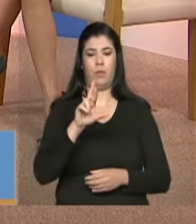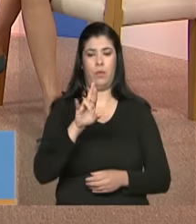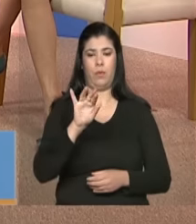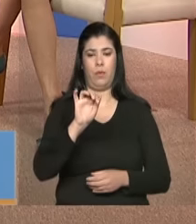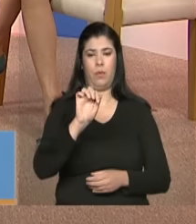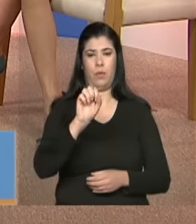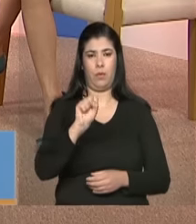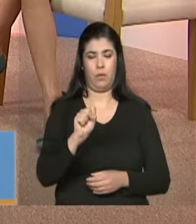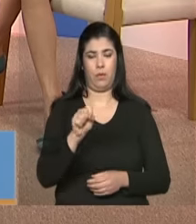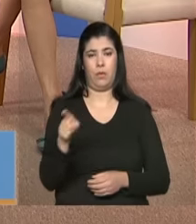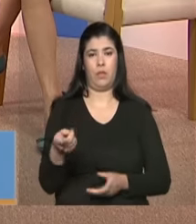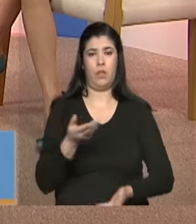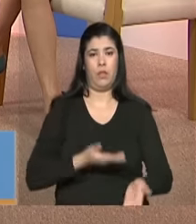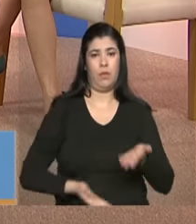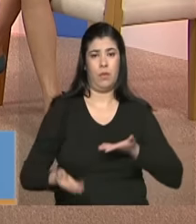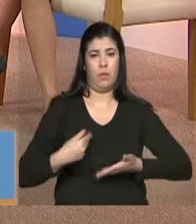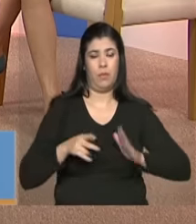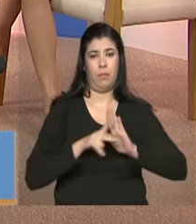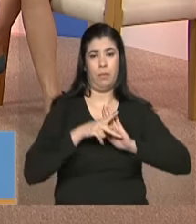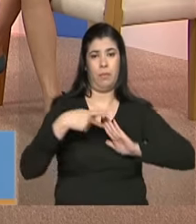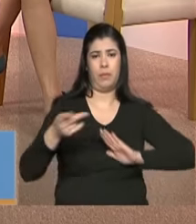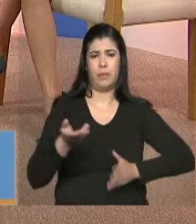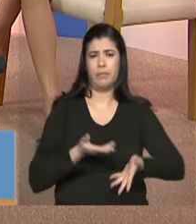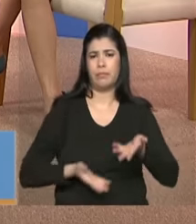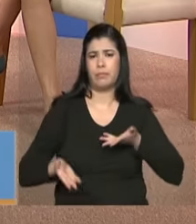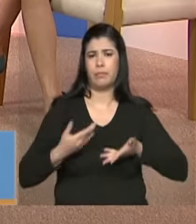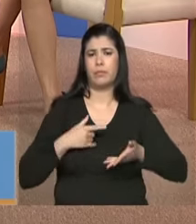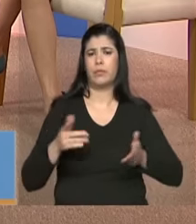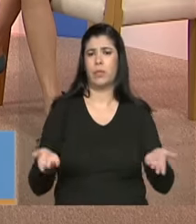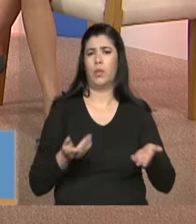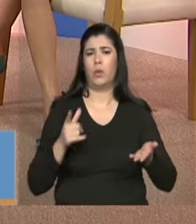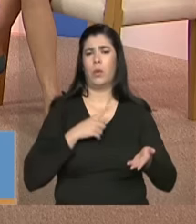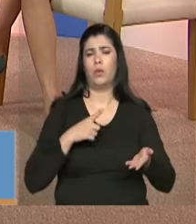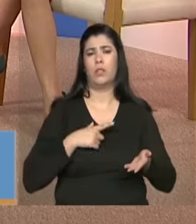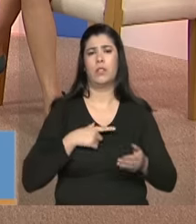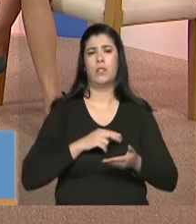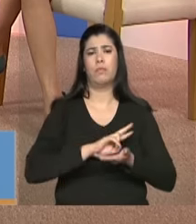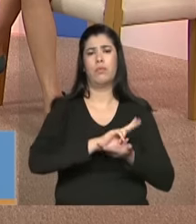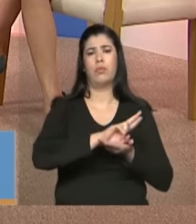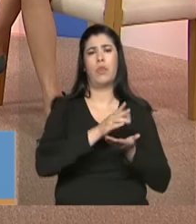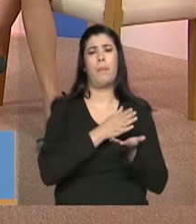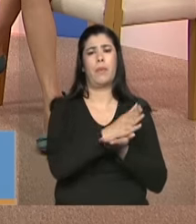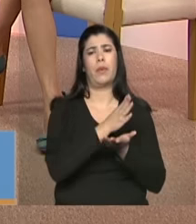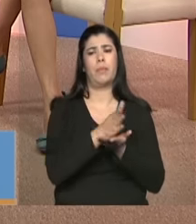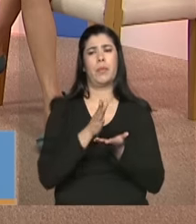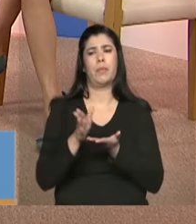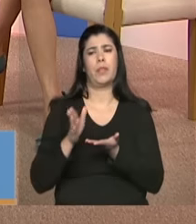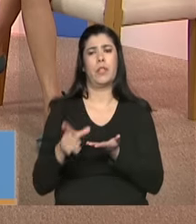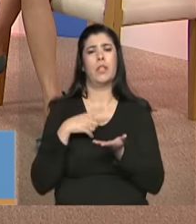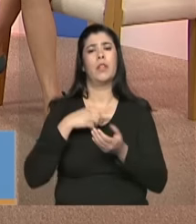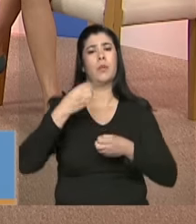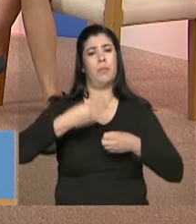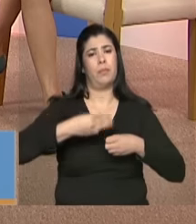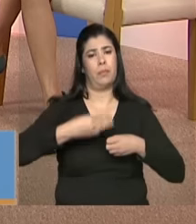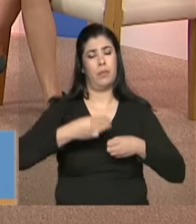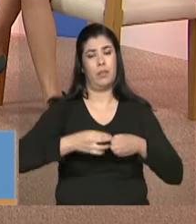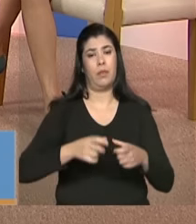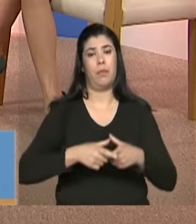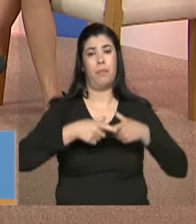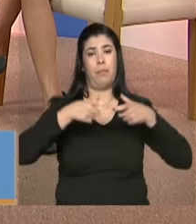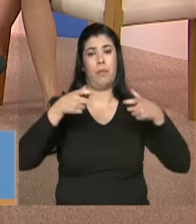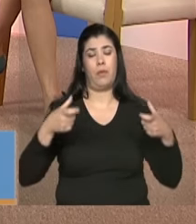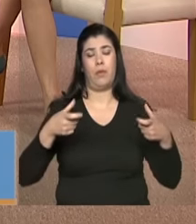de acolhimento eles estão também hoje bastante capilarizados nos municípios em que tem maior concentração em